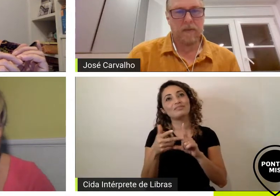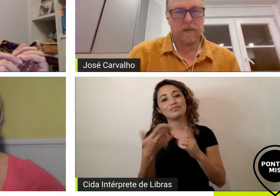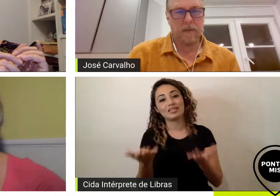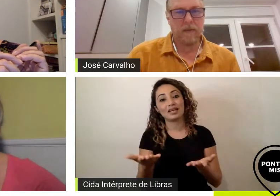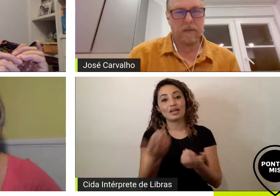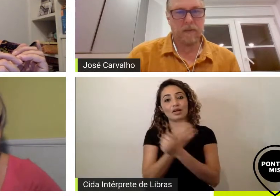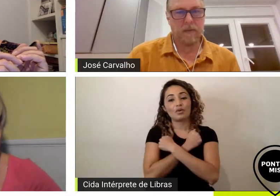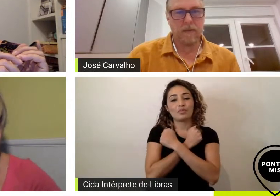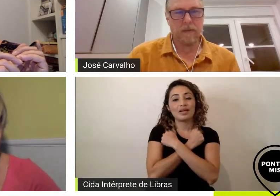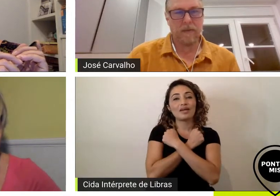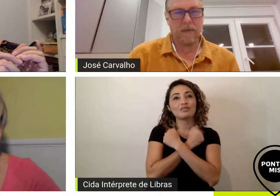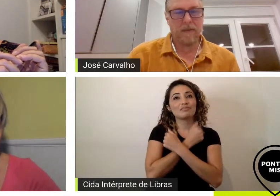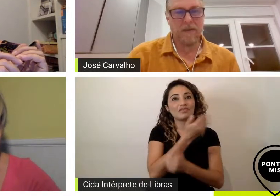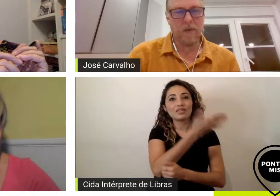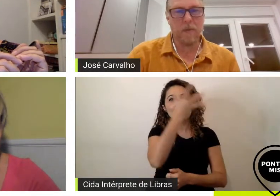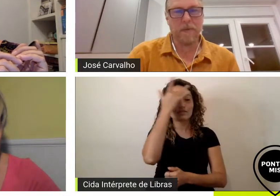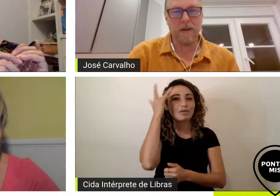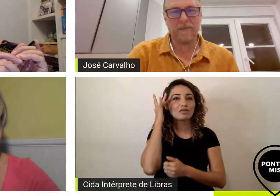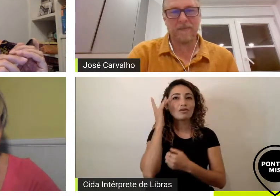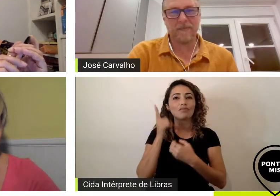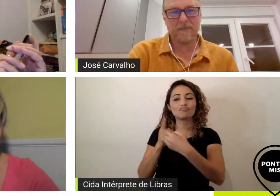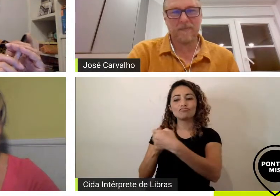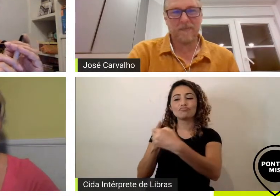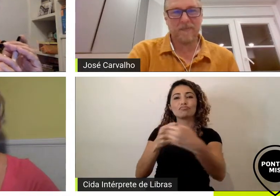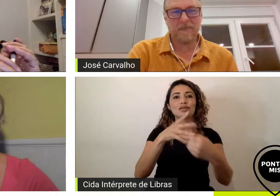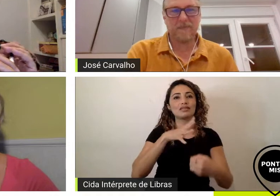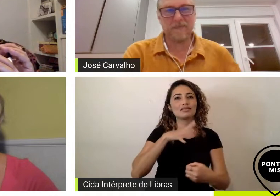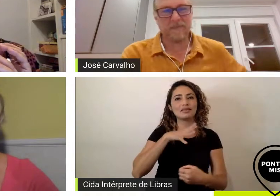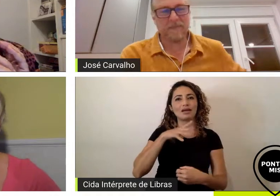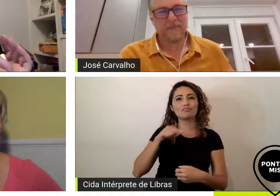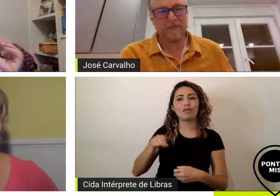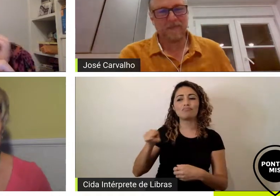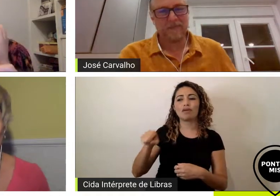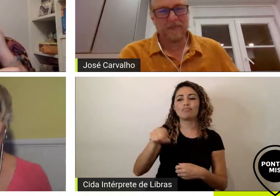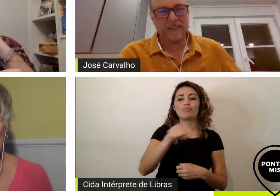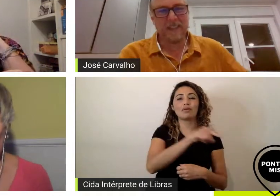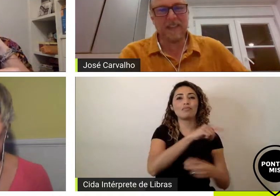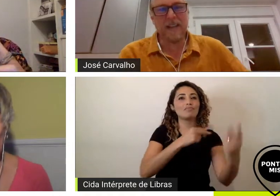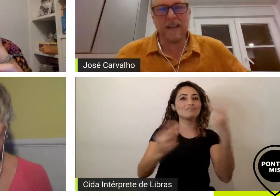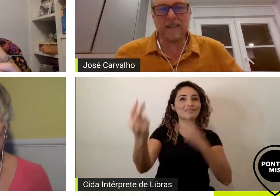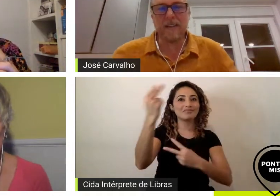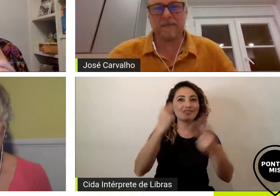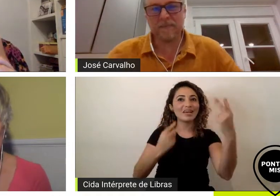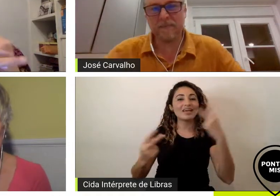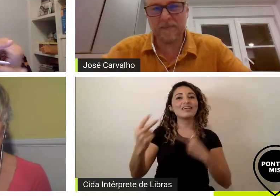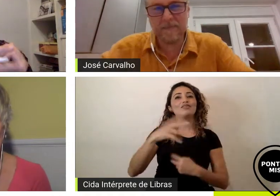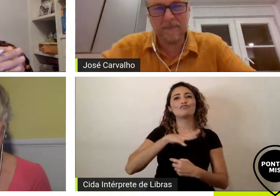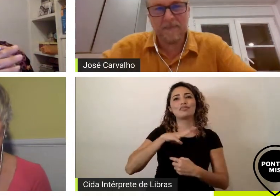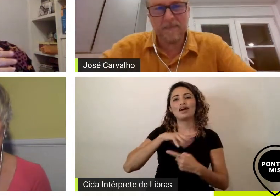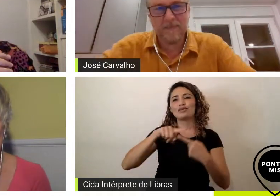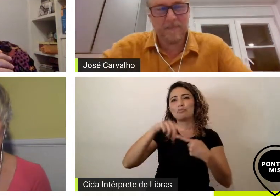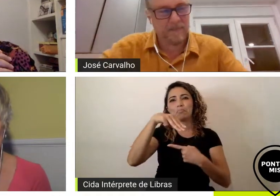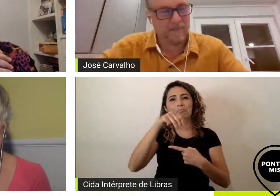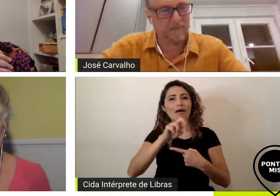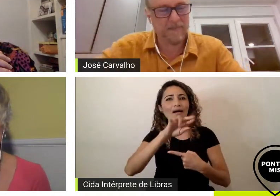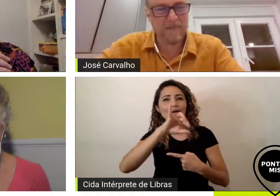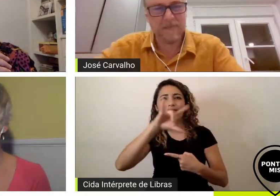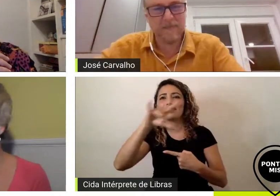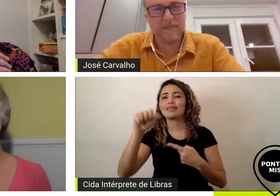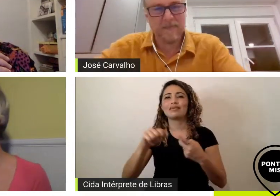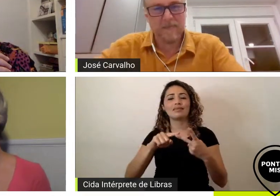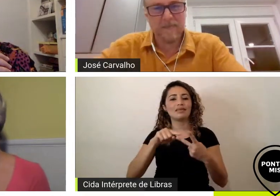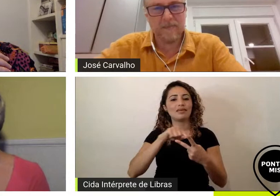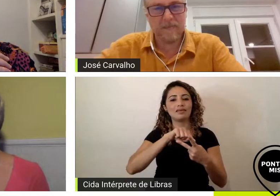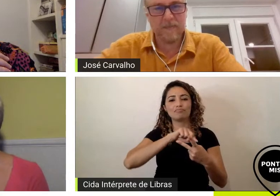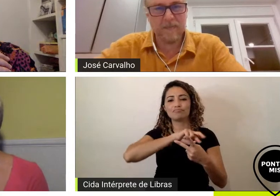Garça de Ilha Solteira Marília também ficou com a gente aqui deixa eu ver aqui o André